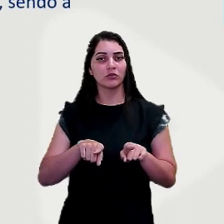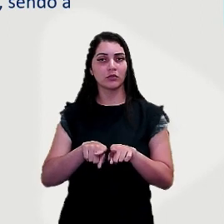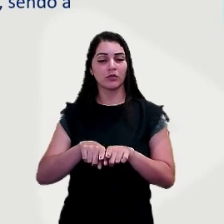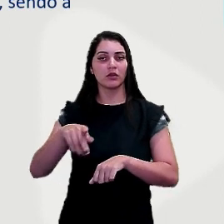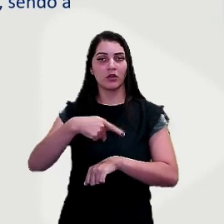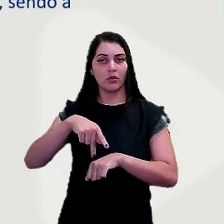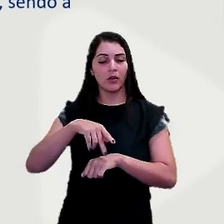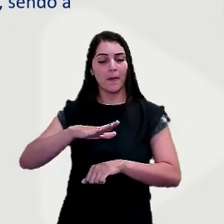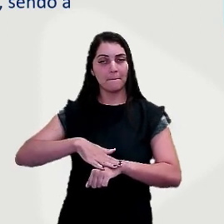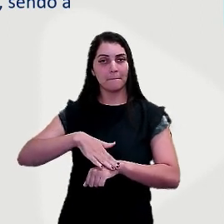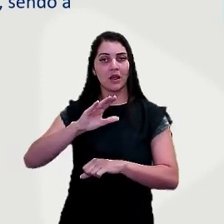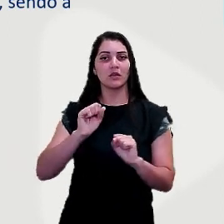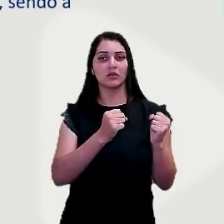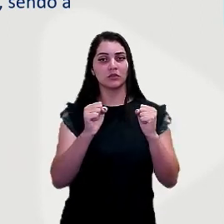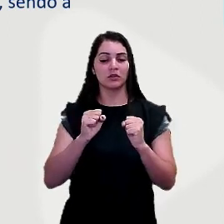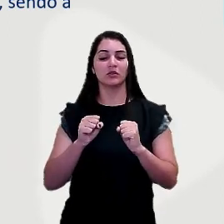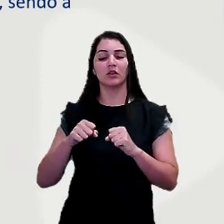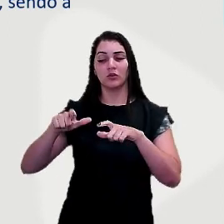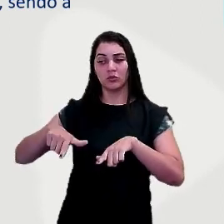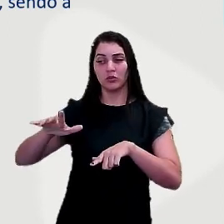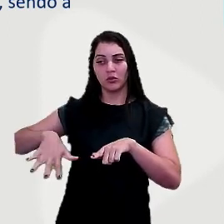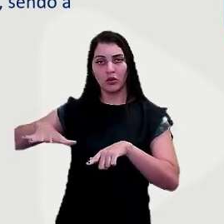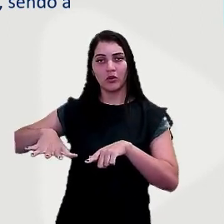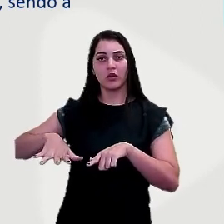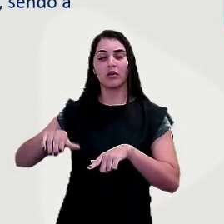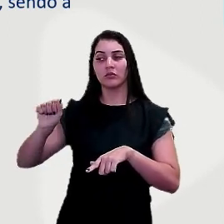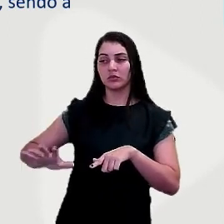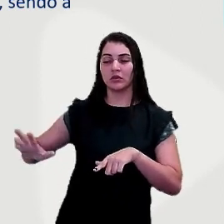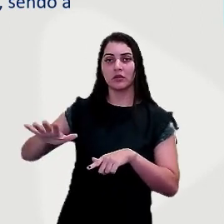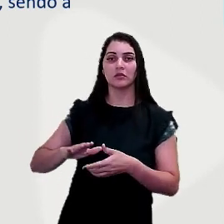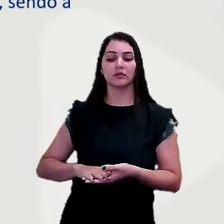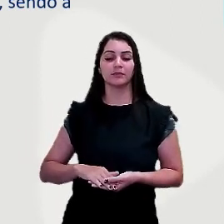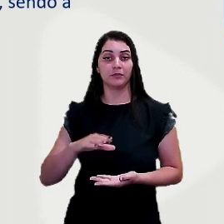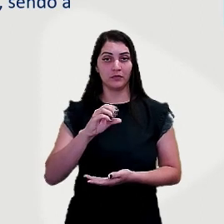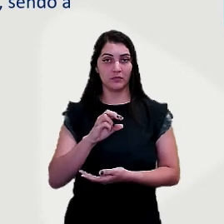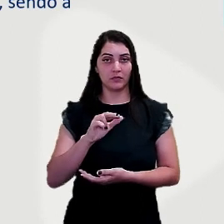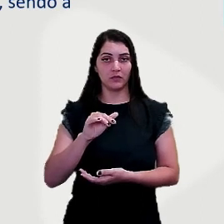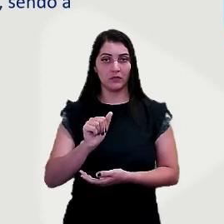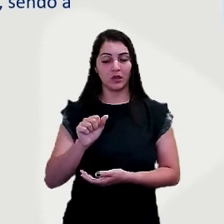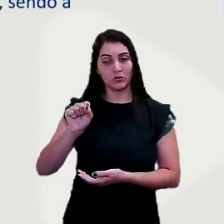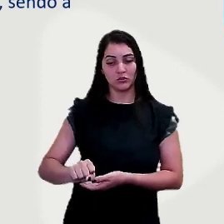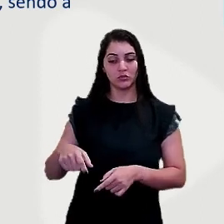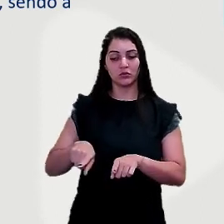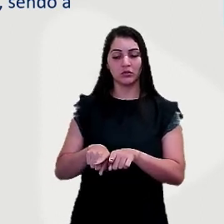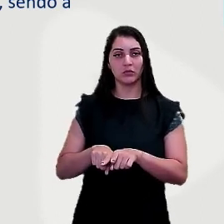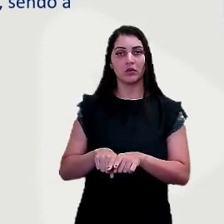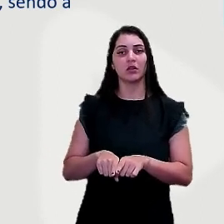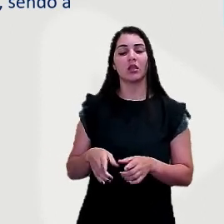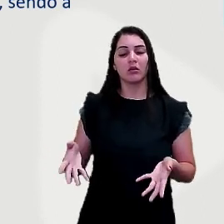país mais industrializado do continente, a Coreia do Sul como nós vimos que é um tigre asiático, o tigre mais próspero, o